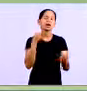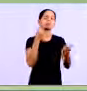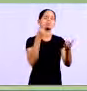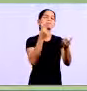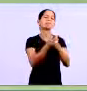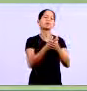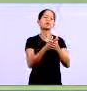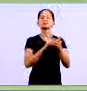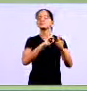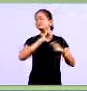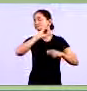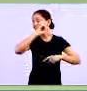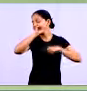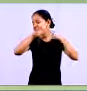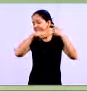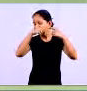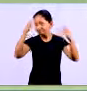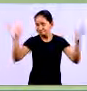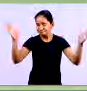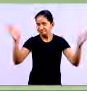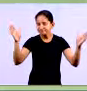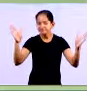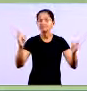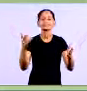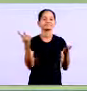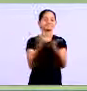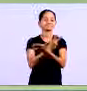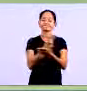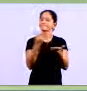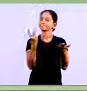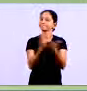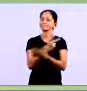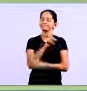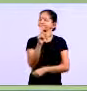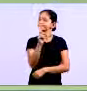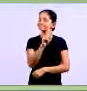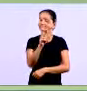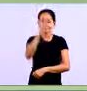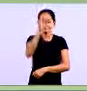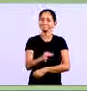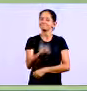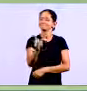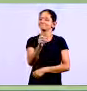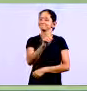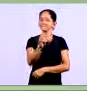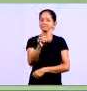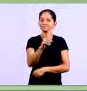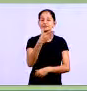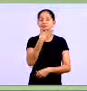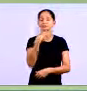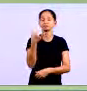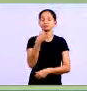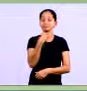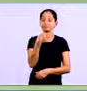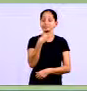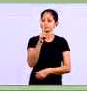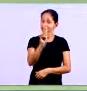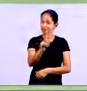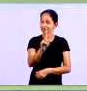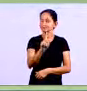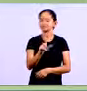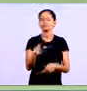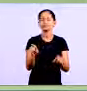pagarei quando puder, para nos mostrar que isso aqui está errado. Nós não devemos fazer isso. As compras a prazo, são